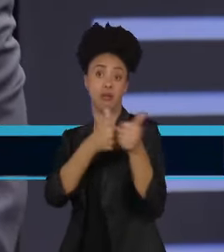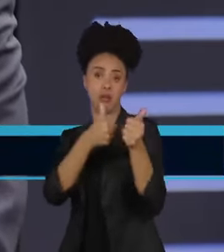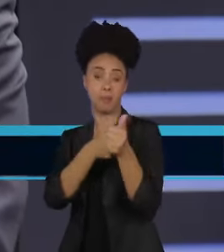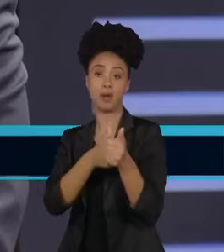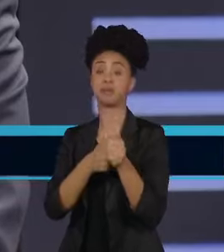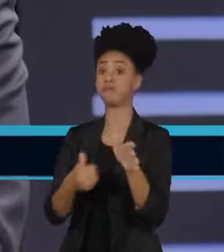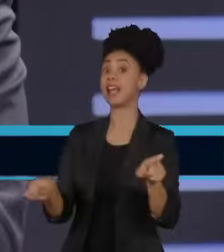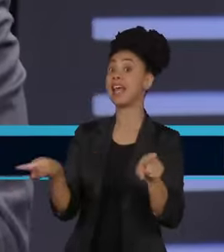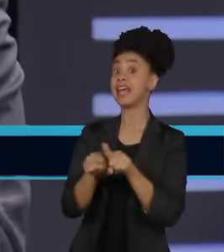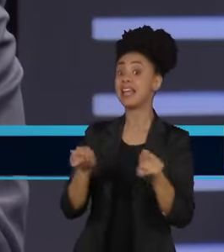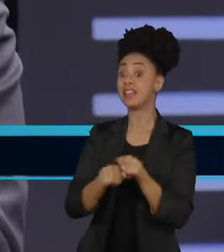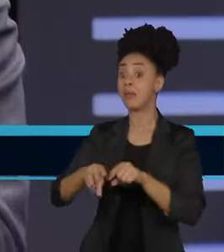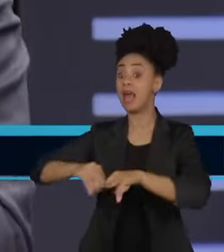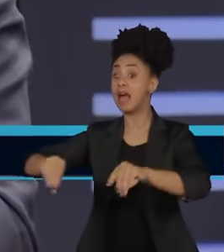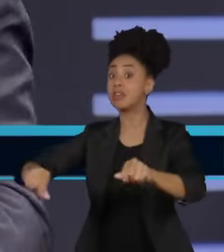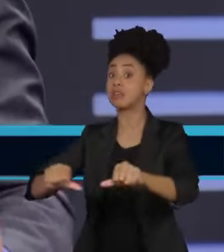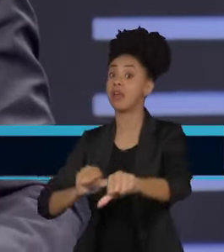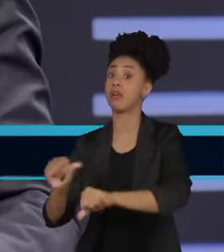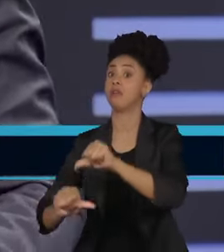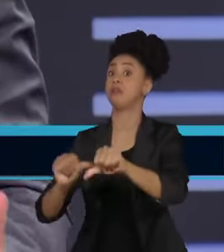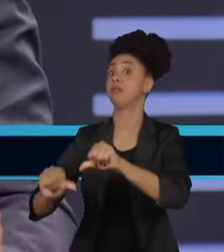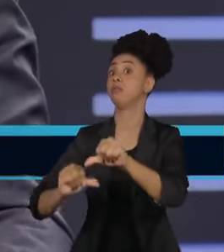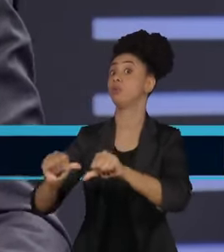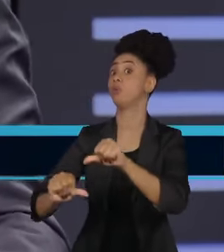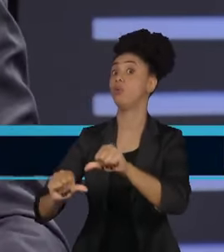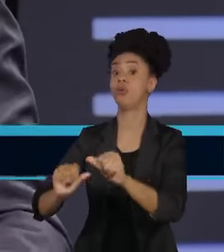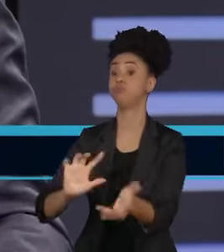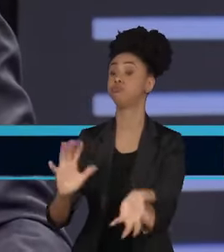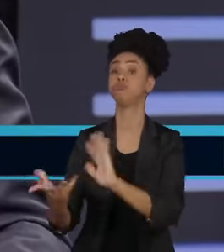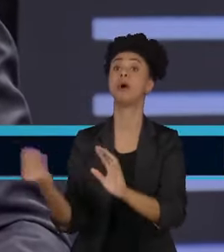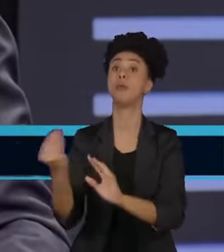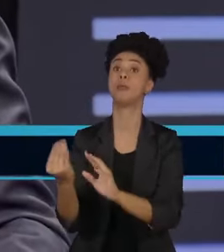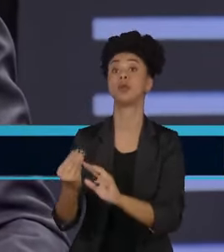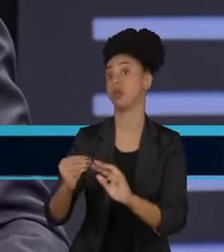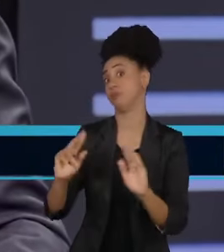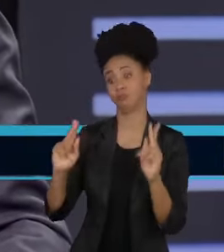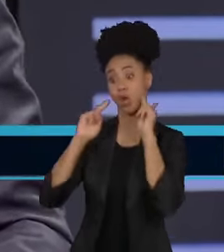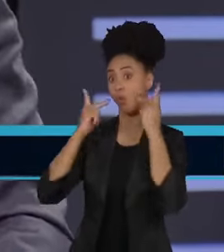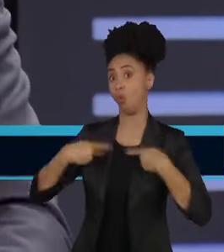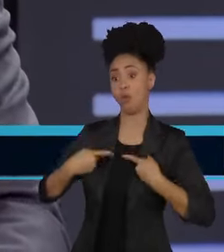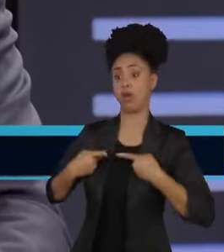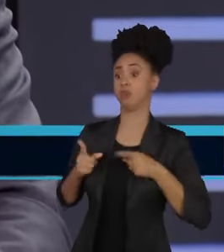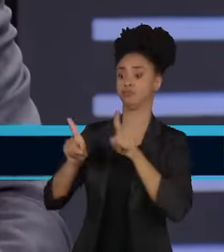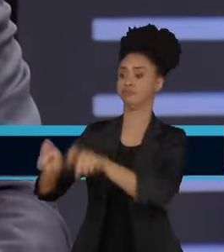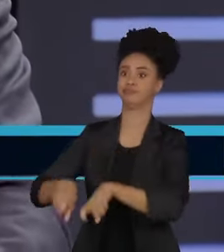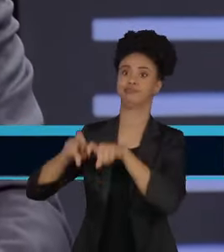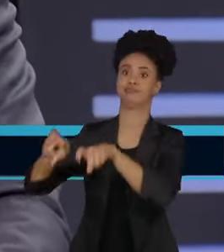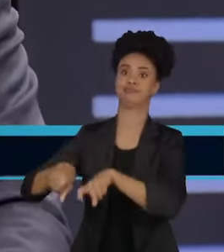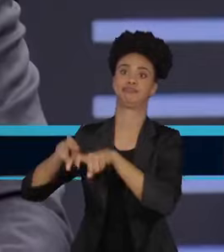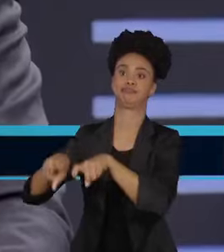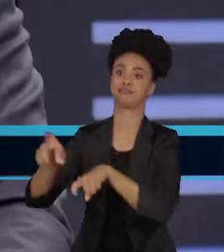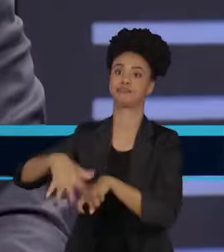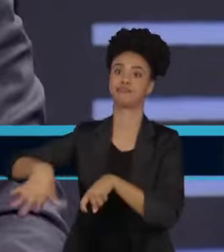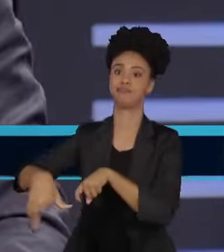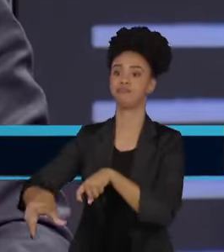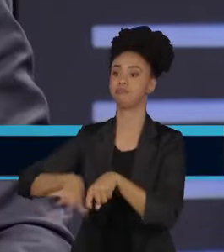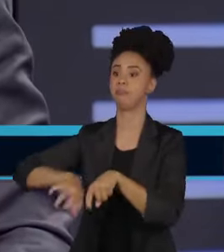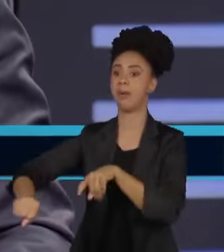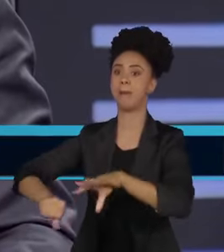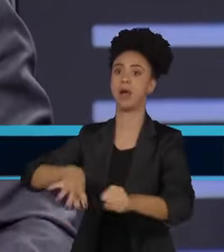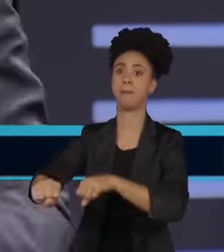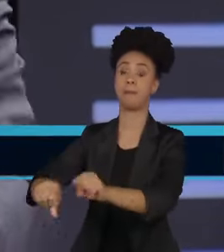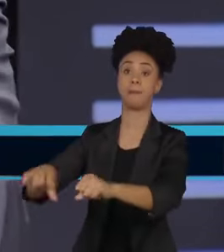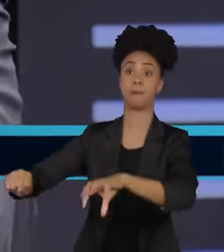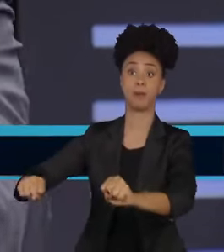geográfica do Cerrado por conta da alteração, por conta do comportamento humano, agronegócio, por exemplo. O agronegócio nas cabeceiras dos rios do